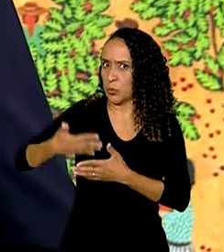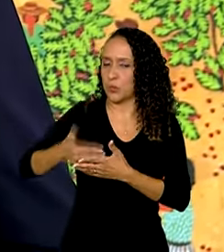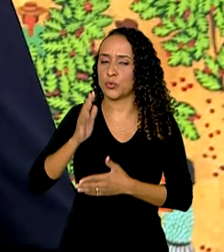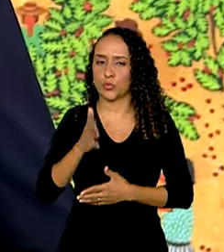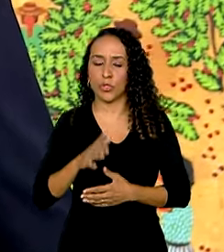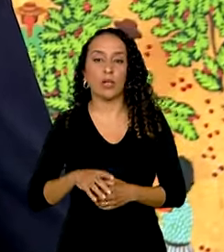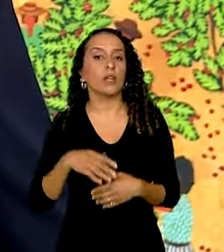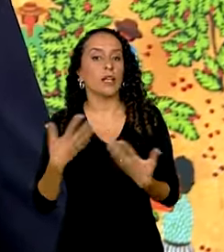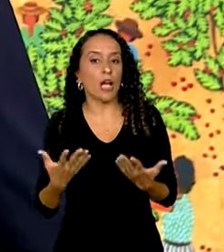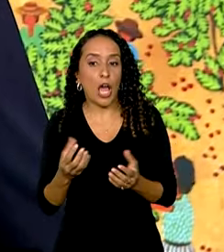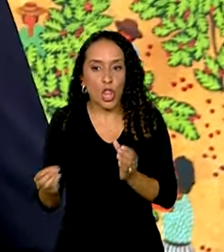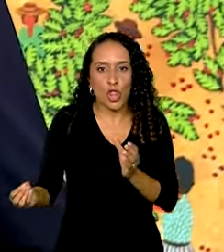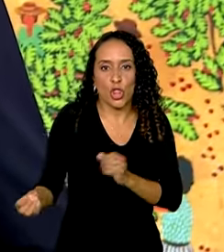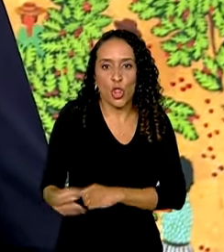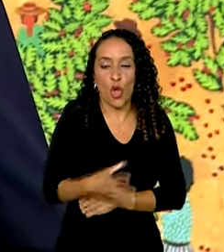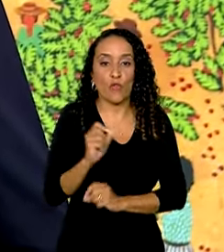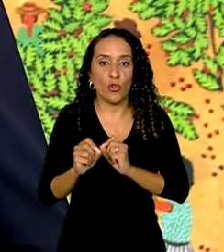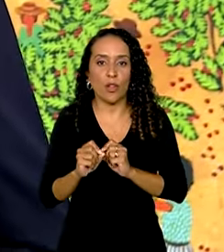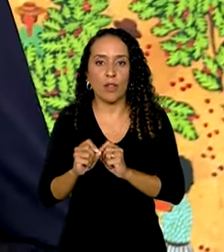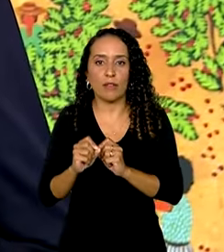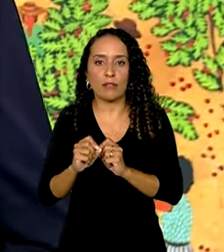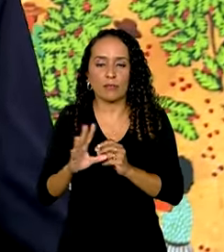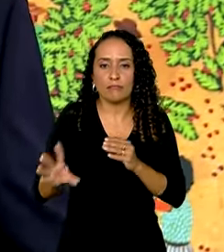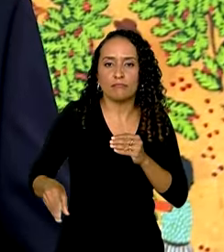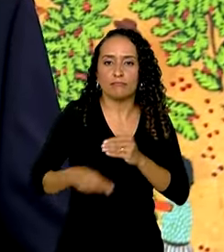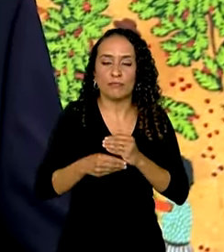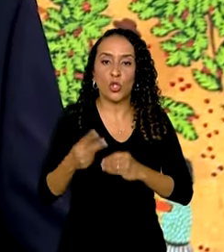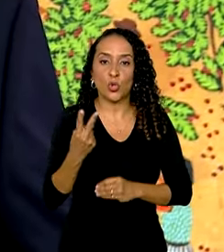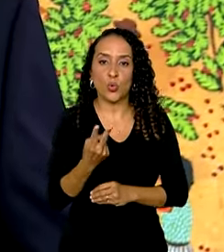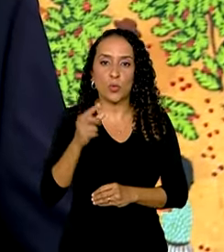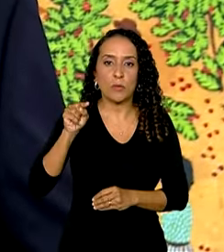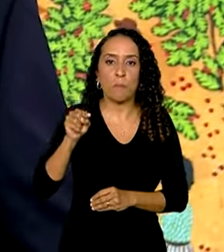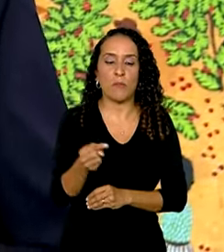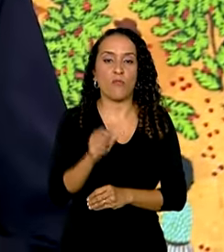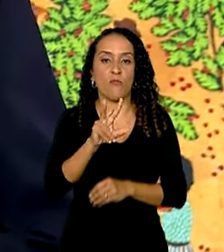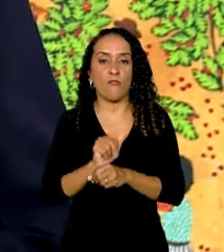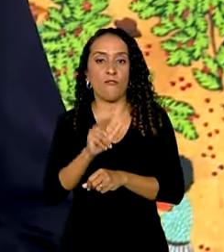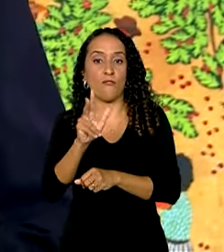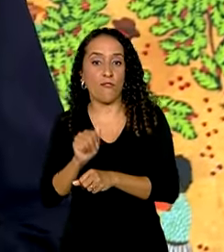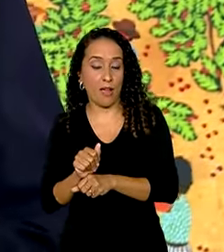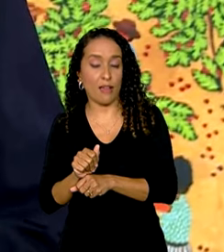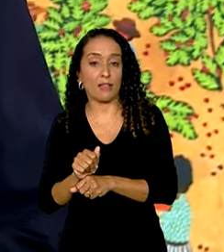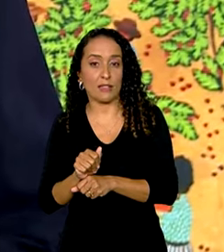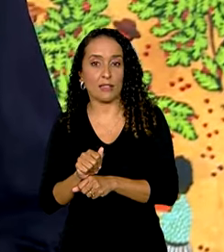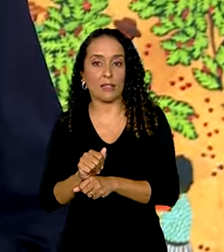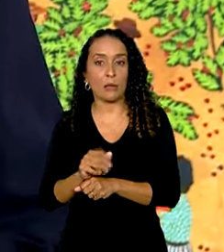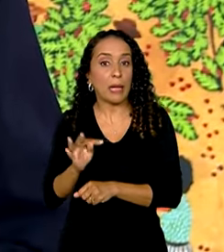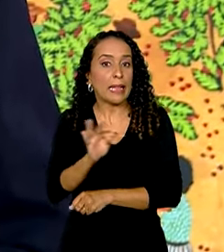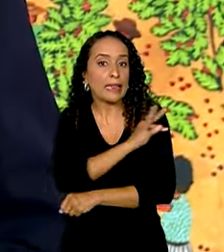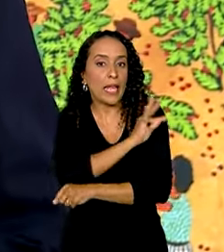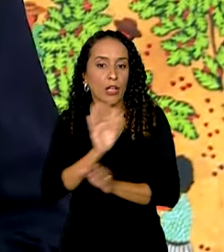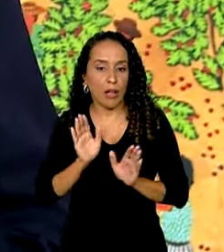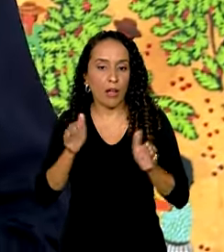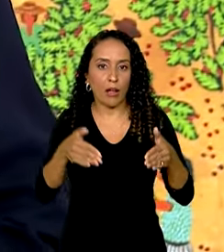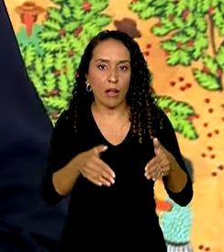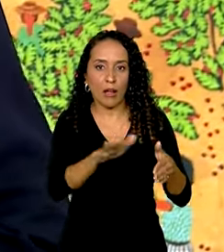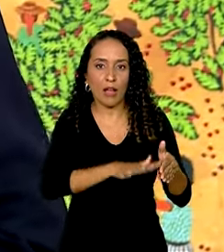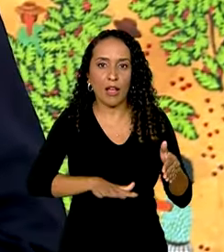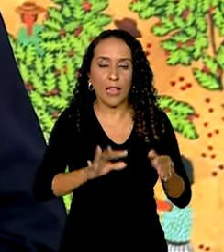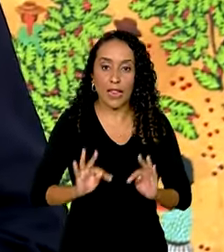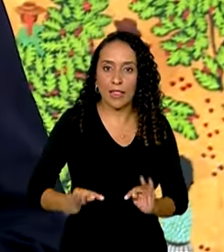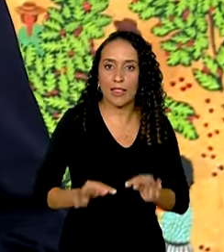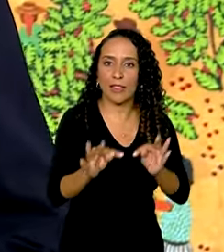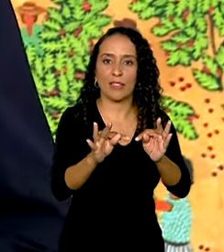E estamos inovando com a introdução de 2 mil vagas para o técnico voltado para a